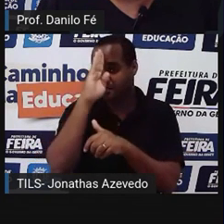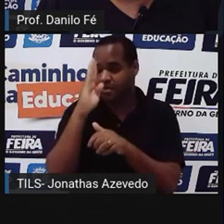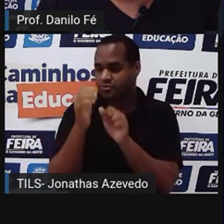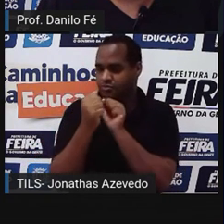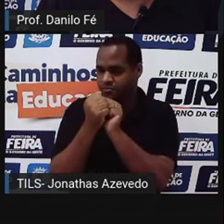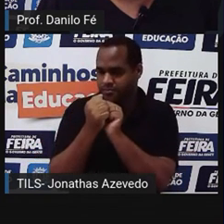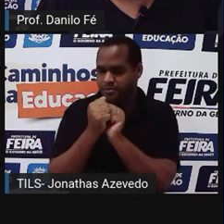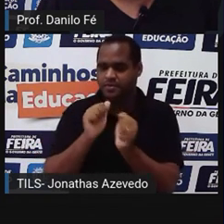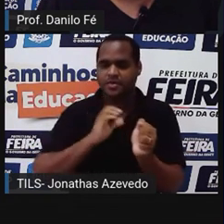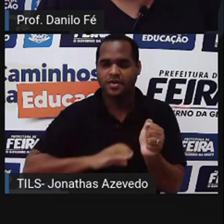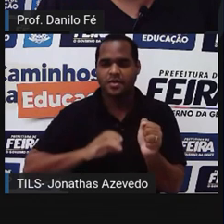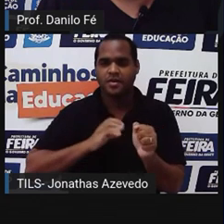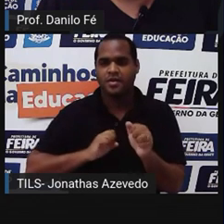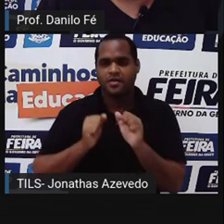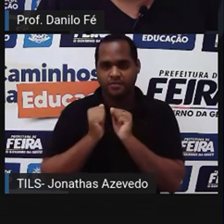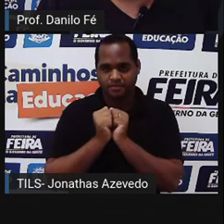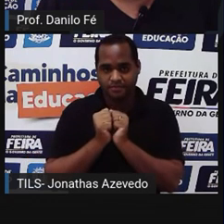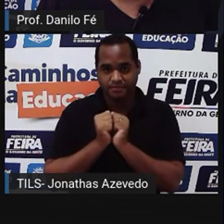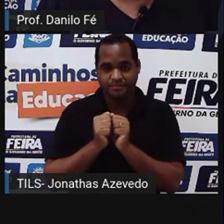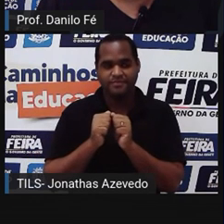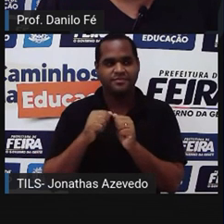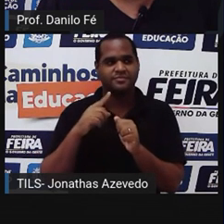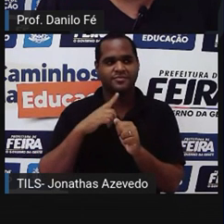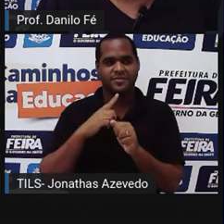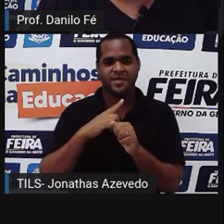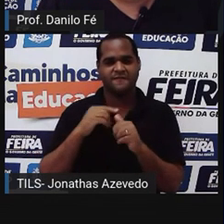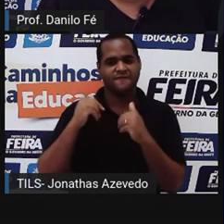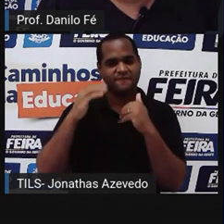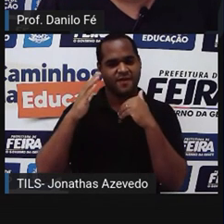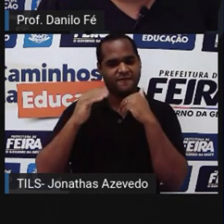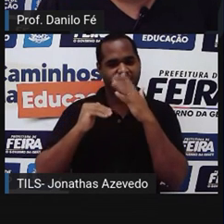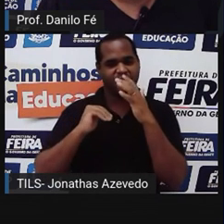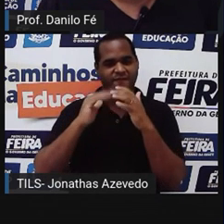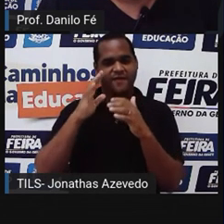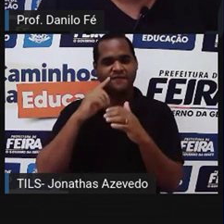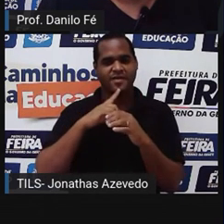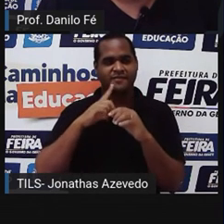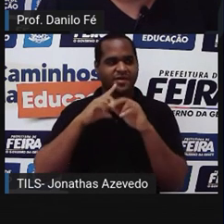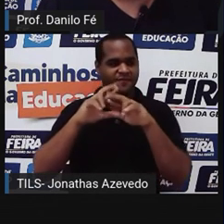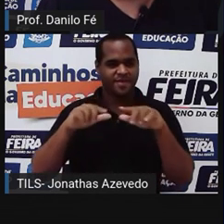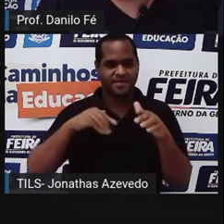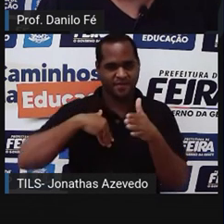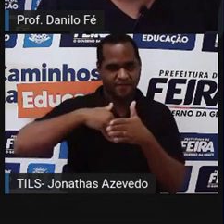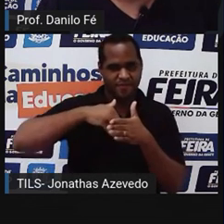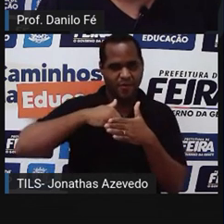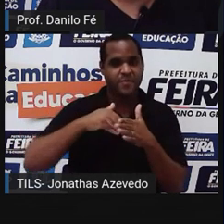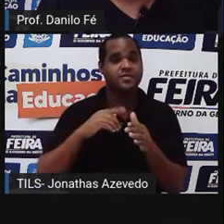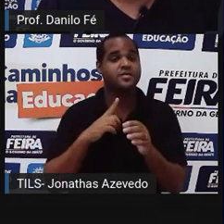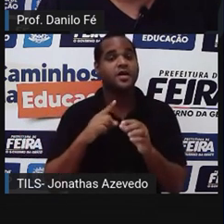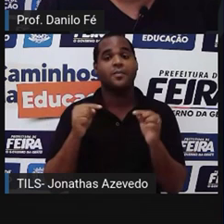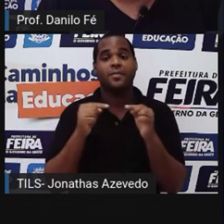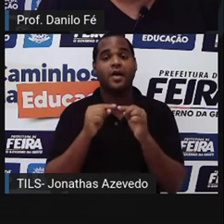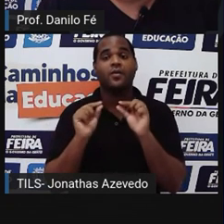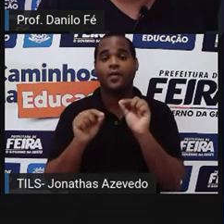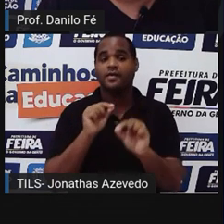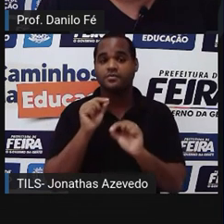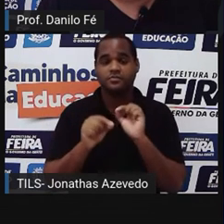agora, a gente seria o quê? Heptacampeão do mundo de futebol. E ia ter uma seleção danada, né?